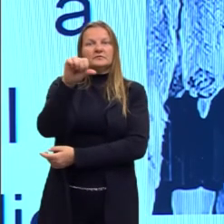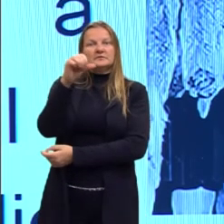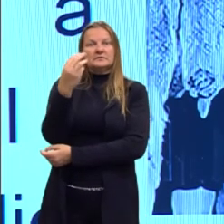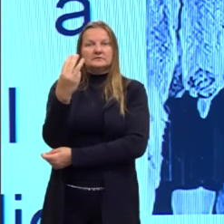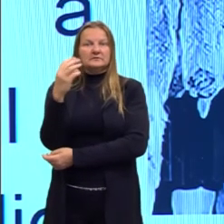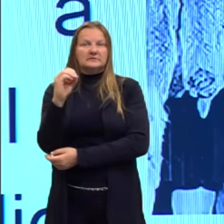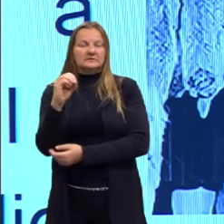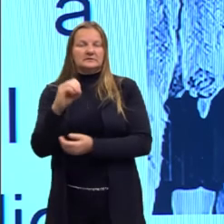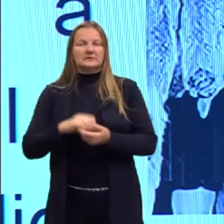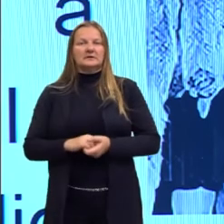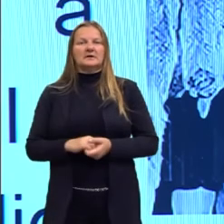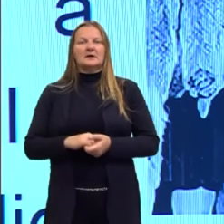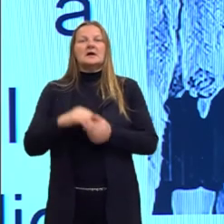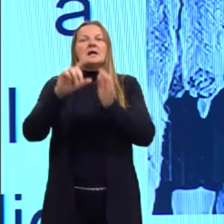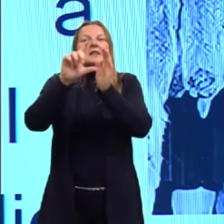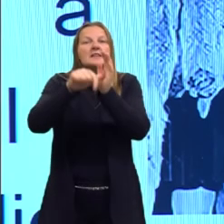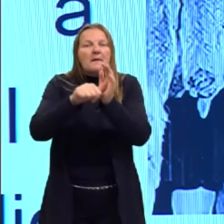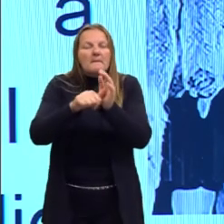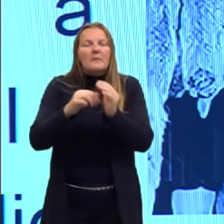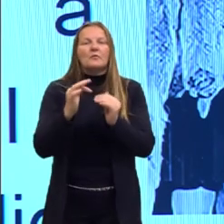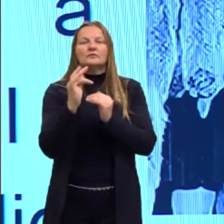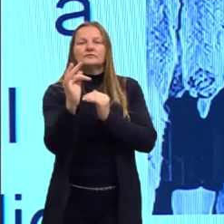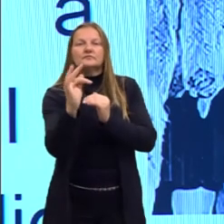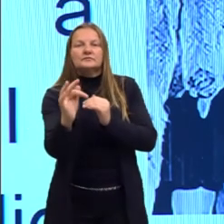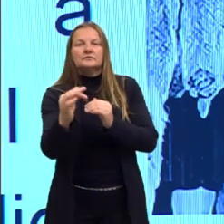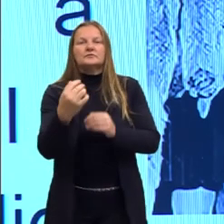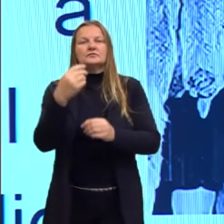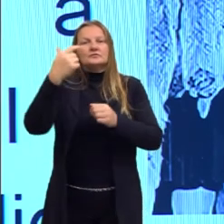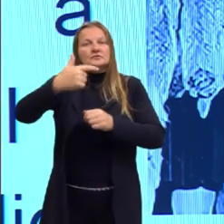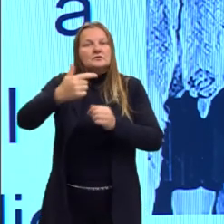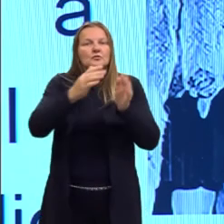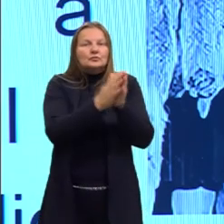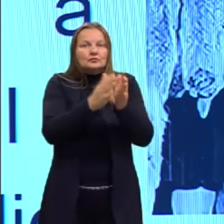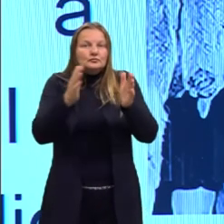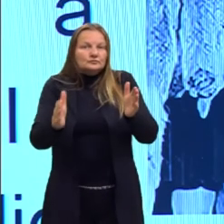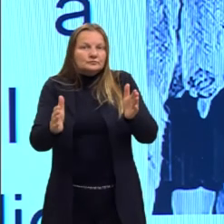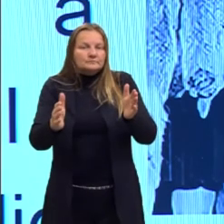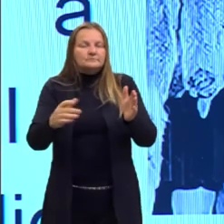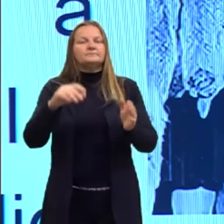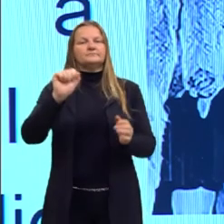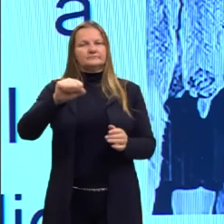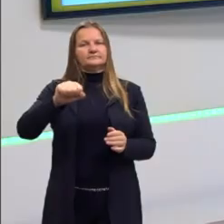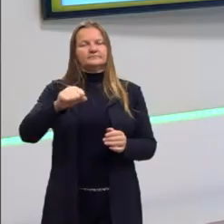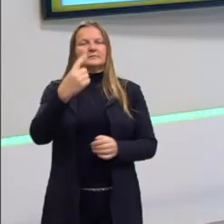Ele vai chegar de forma democrática ao poder lá no segundo mandato dele, em 1951.